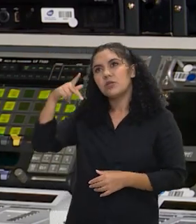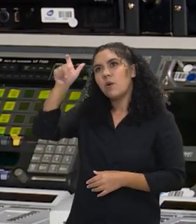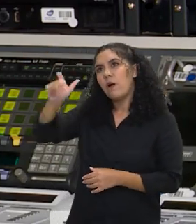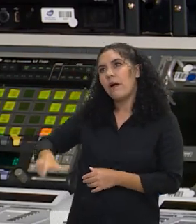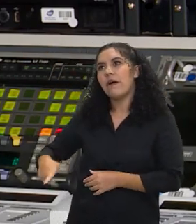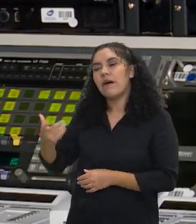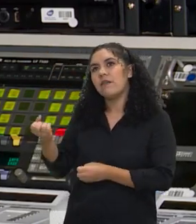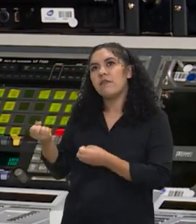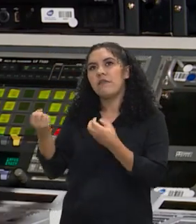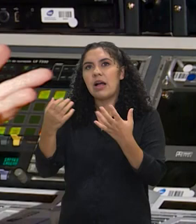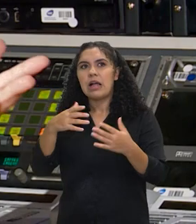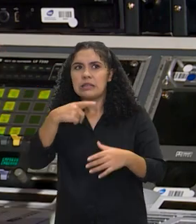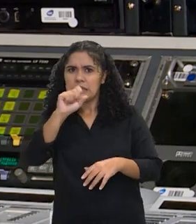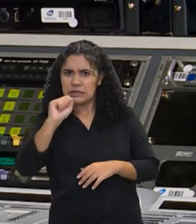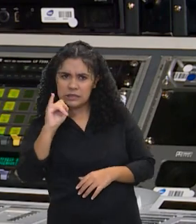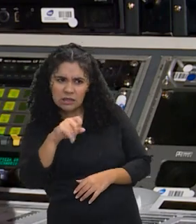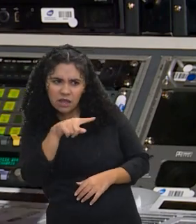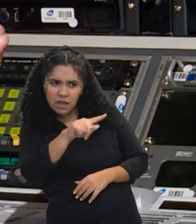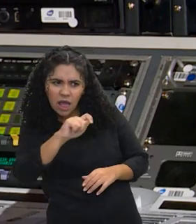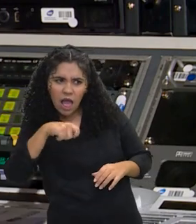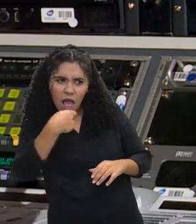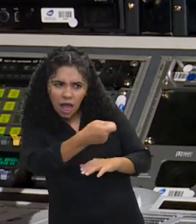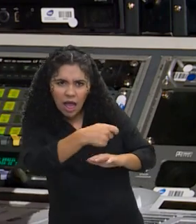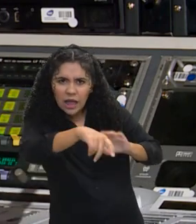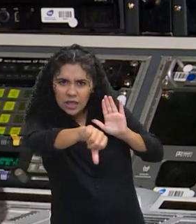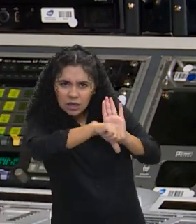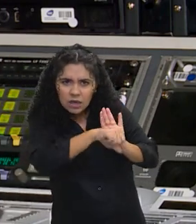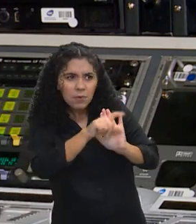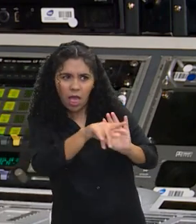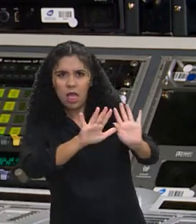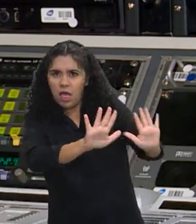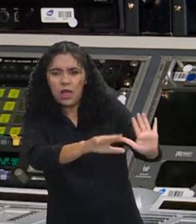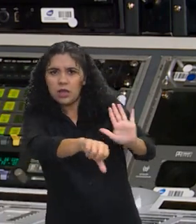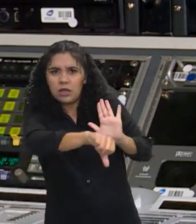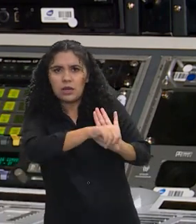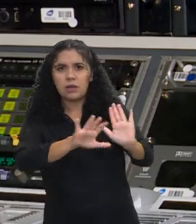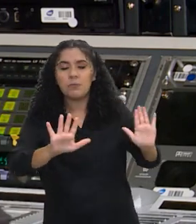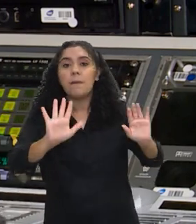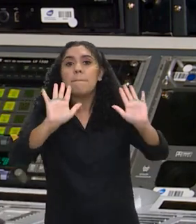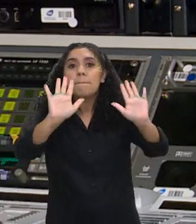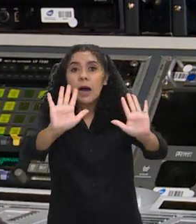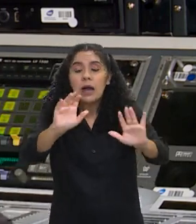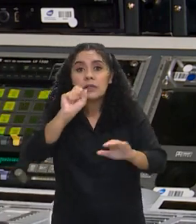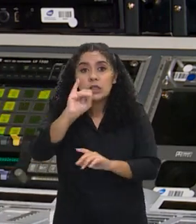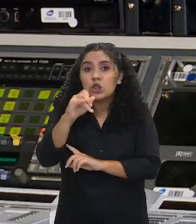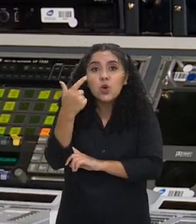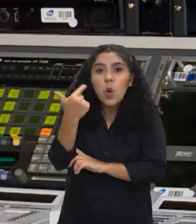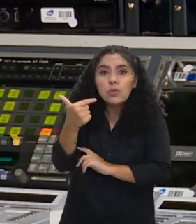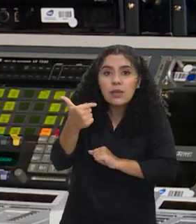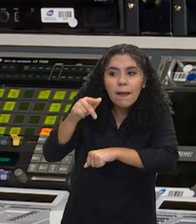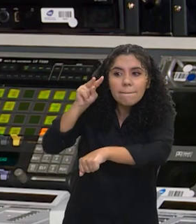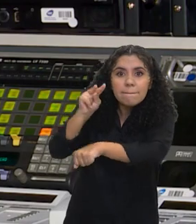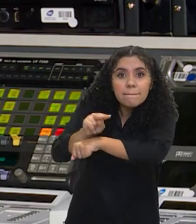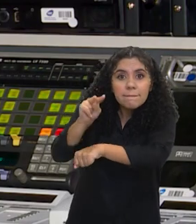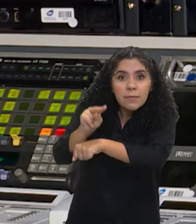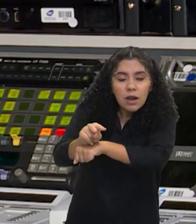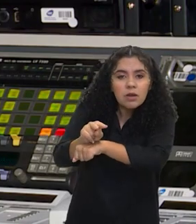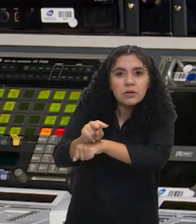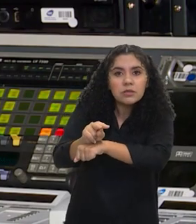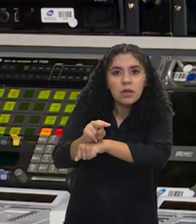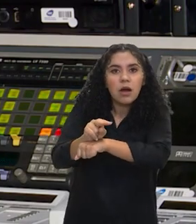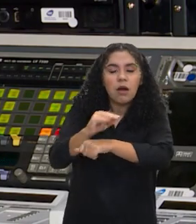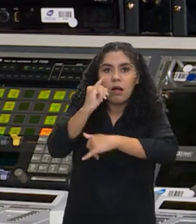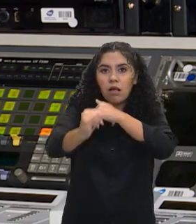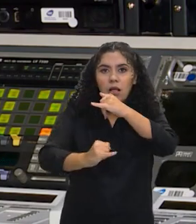mas se é crime, crime. Tanto faz onde é. Mas se eu não tenho um nível de ação de prevenção nas redes,